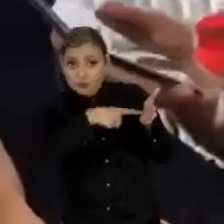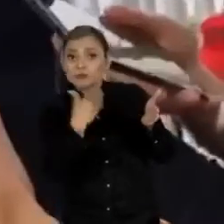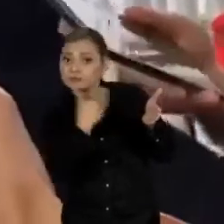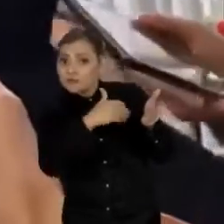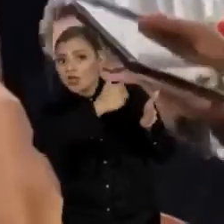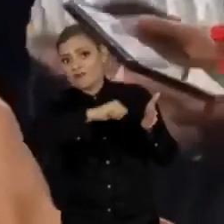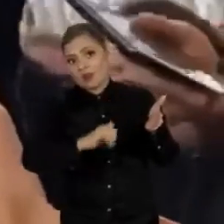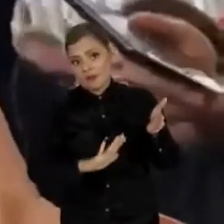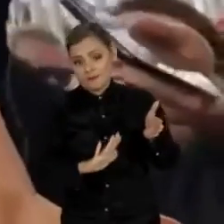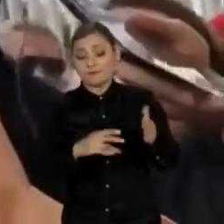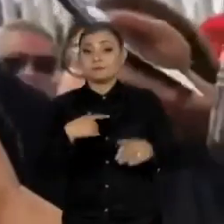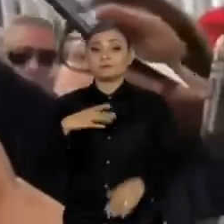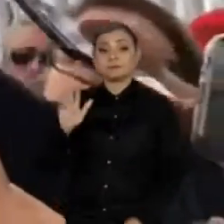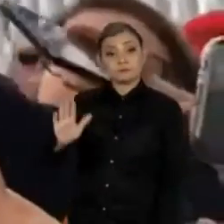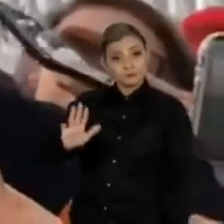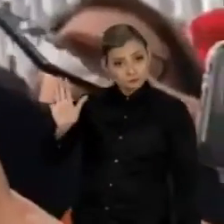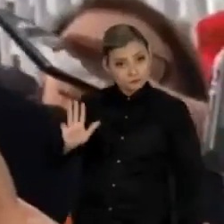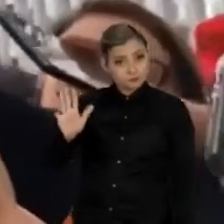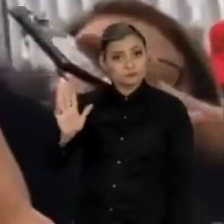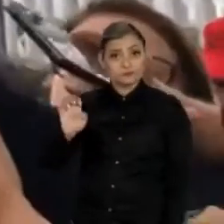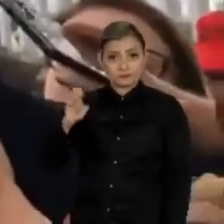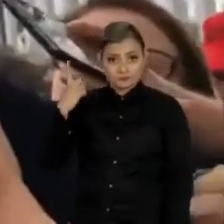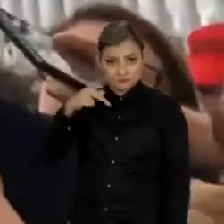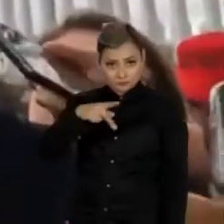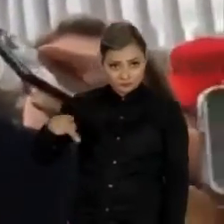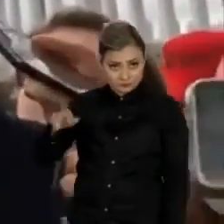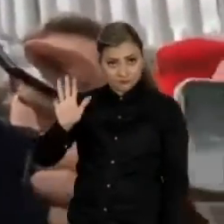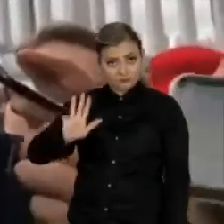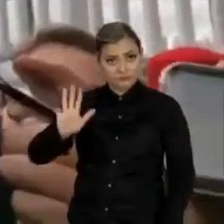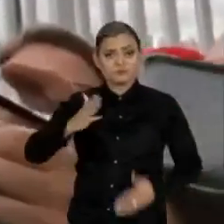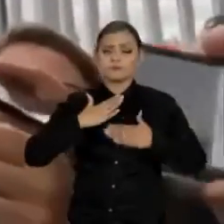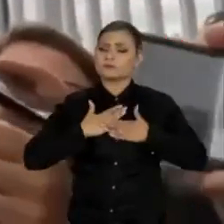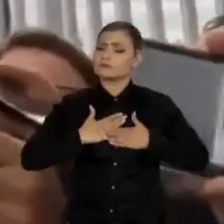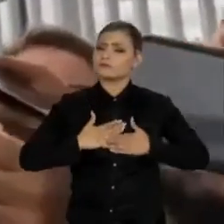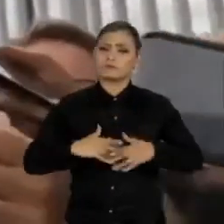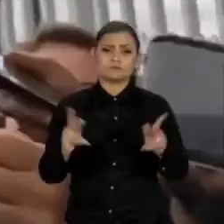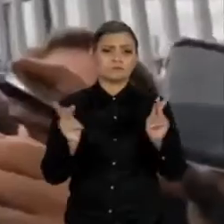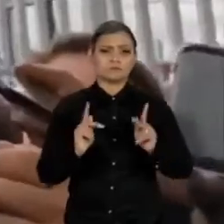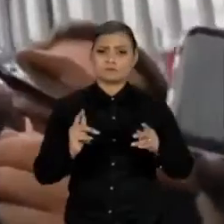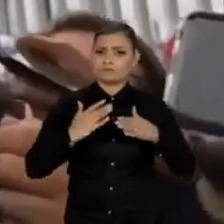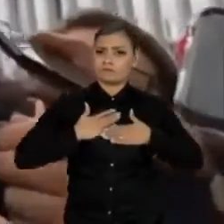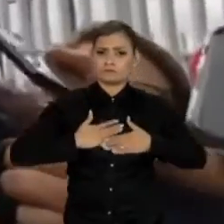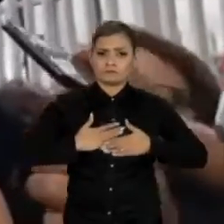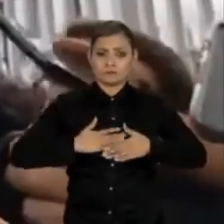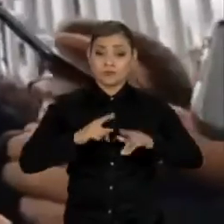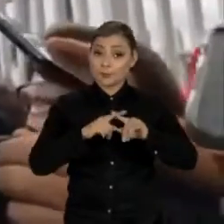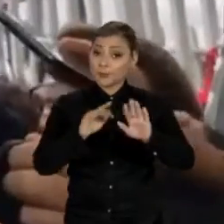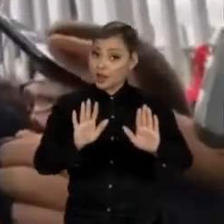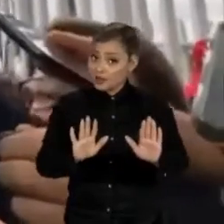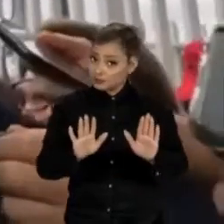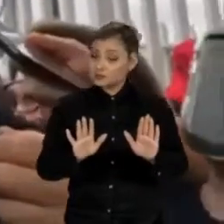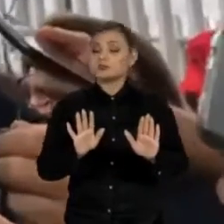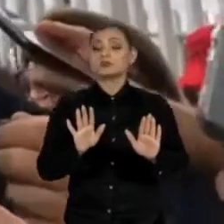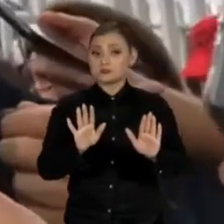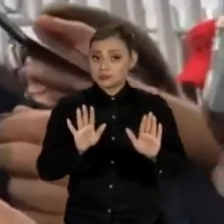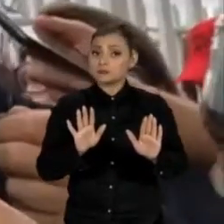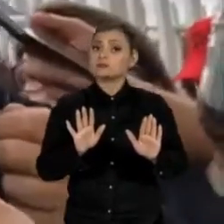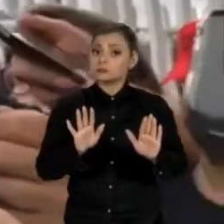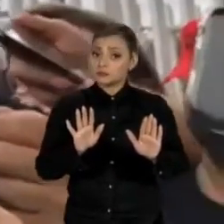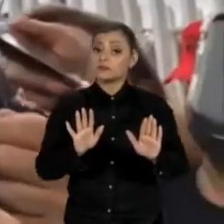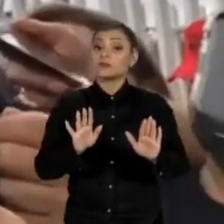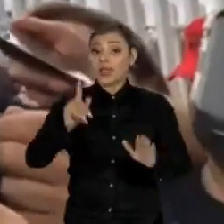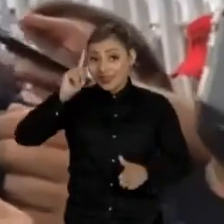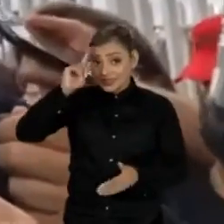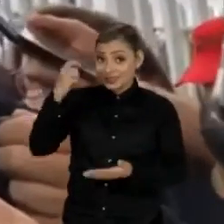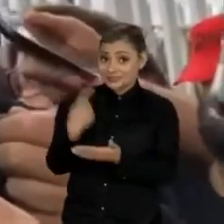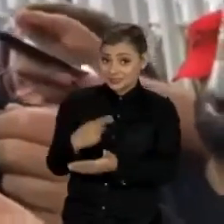fazer. O ex-presidente está muito sereno, mas também a